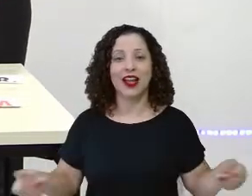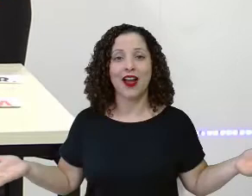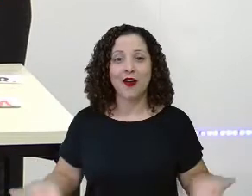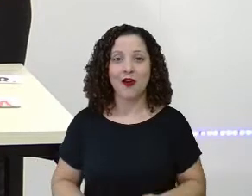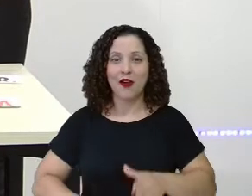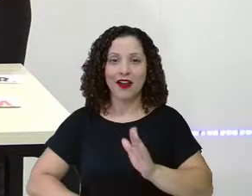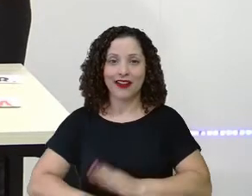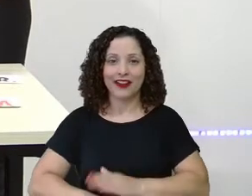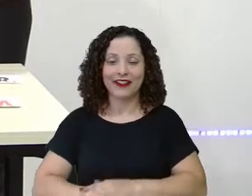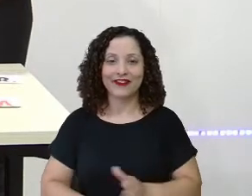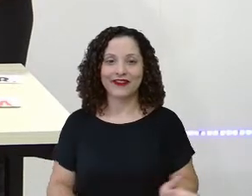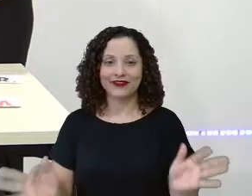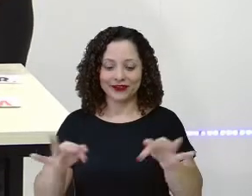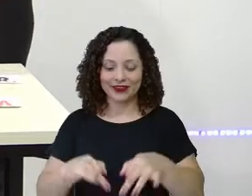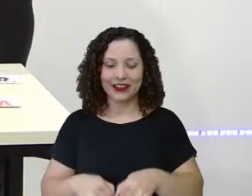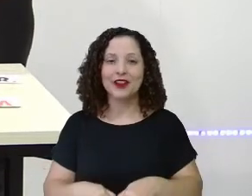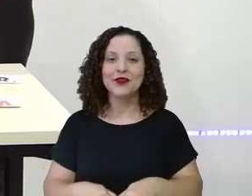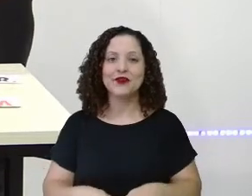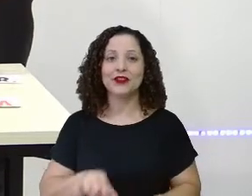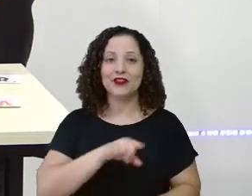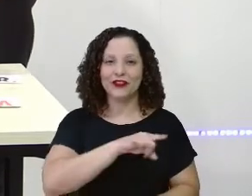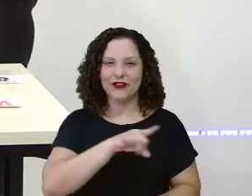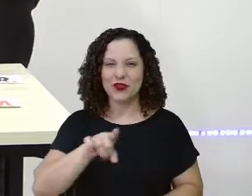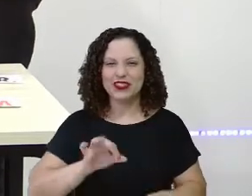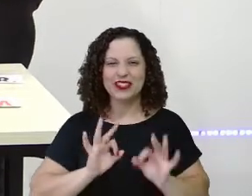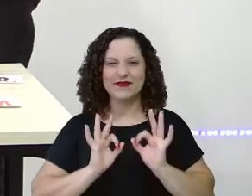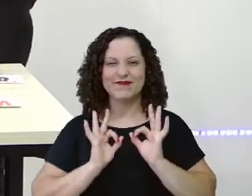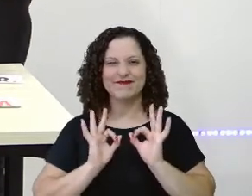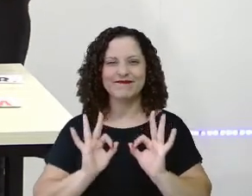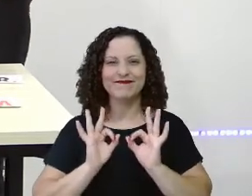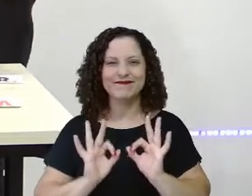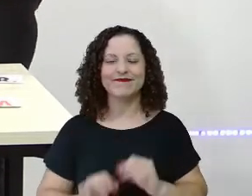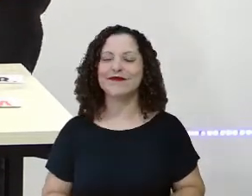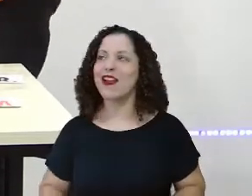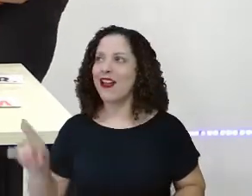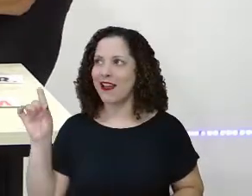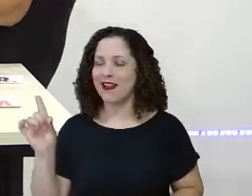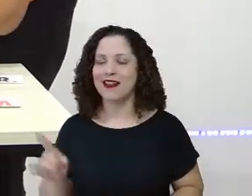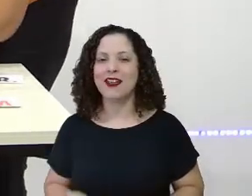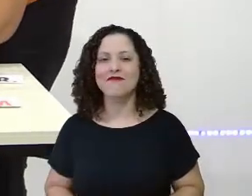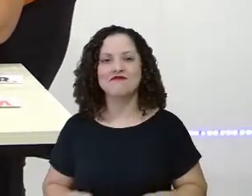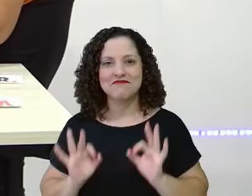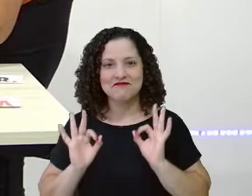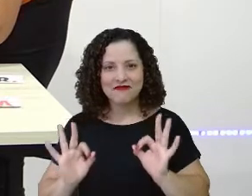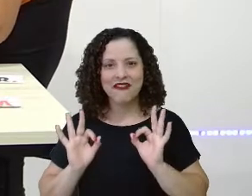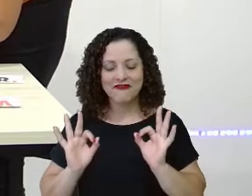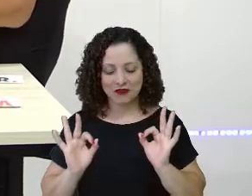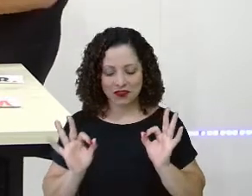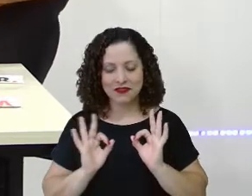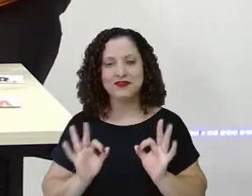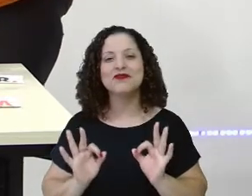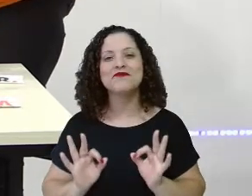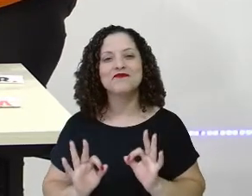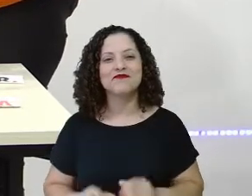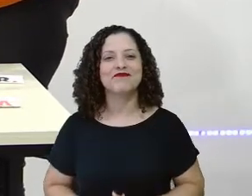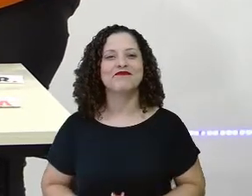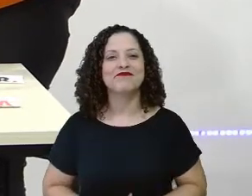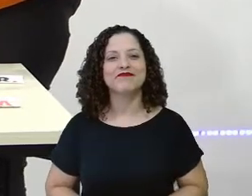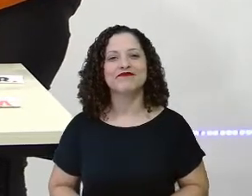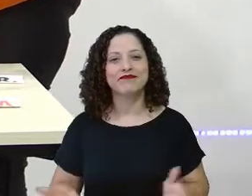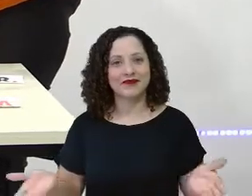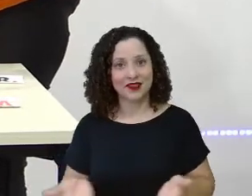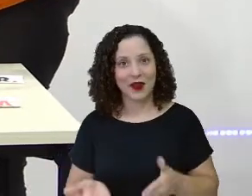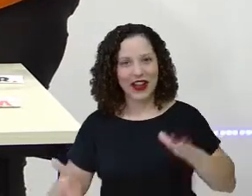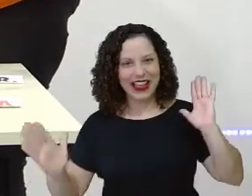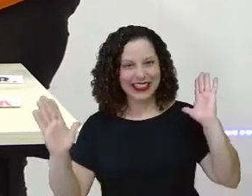ficando por aqui e digo, você arrasa! Laís, minha gente! Arrasou! Não foi, Laís! Tu gostar assim? Bate